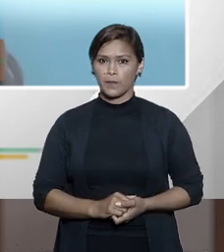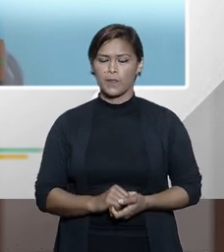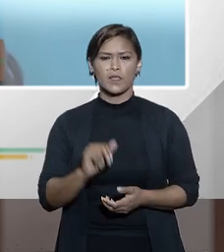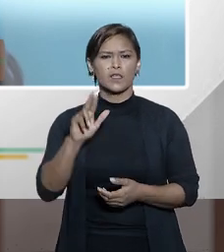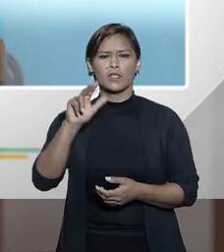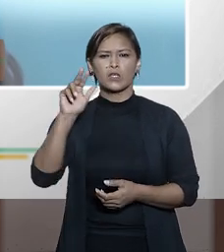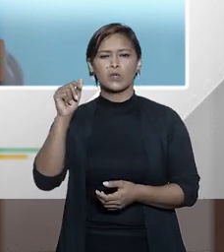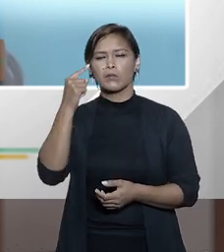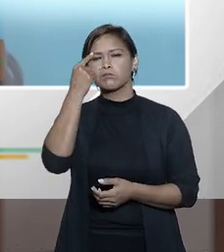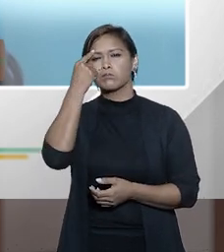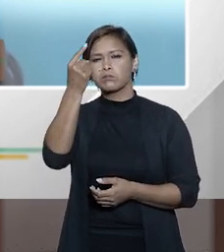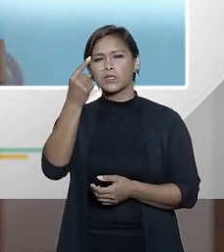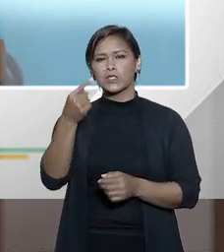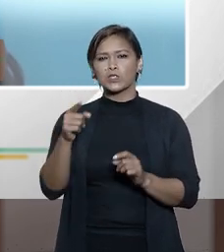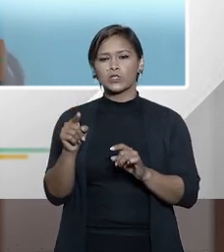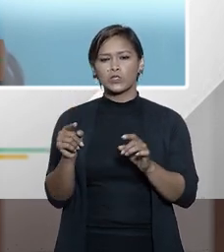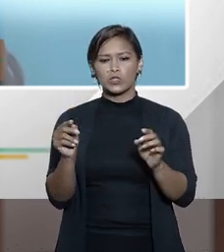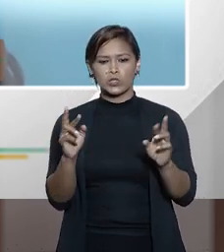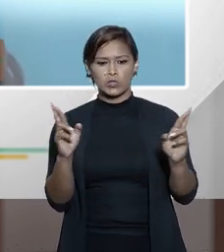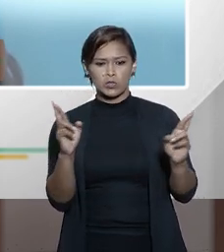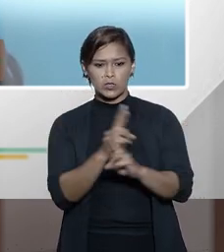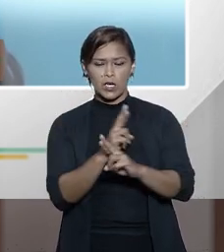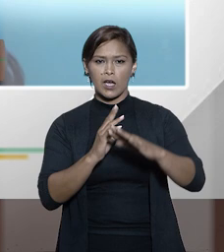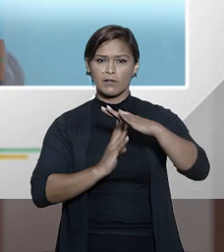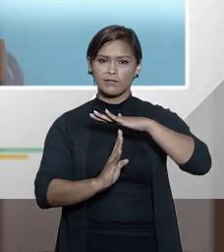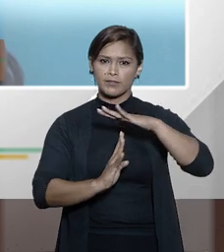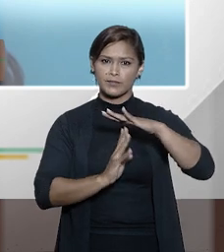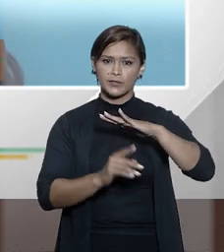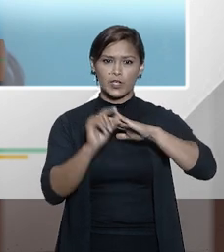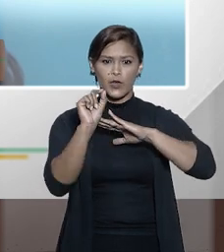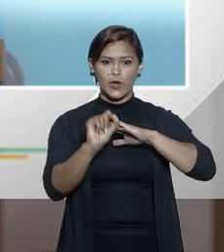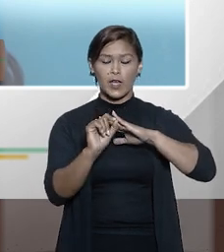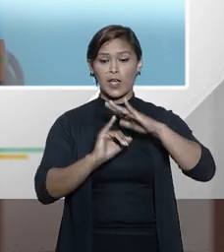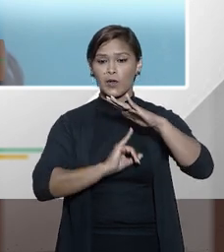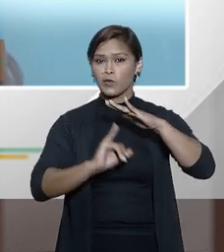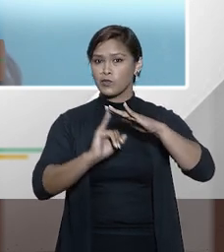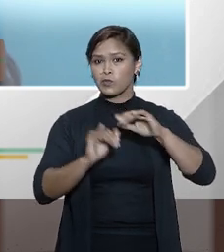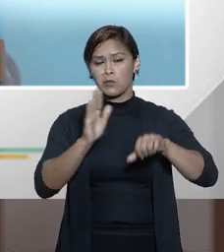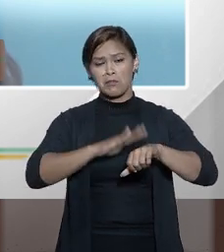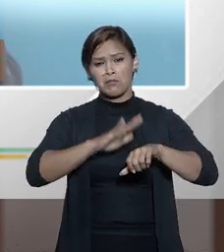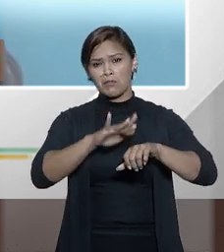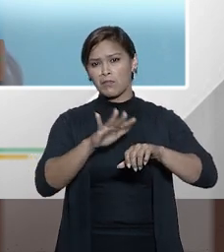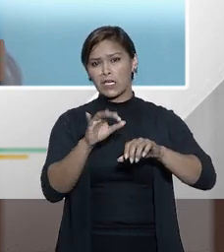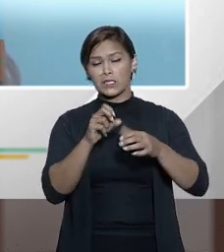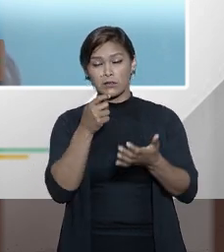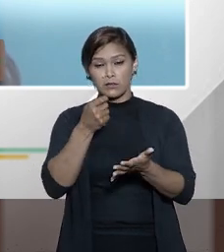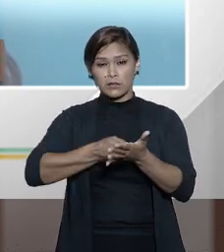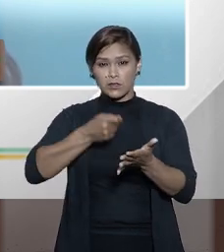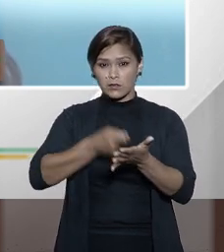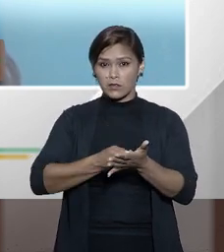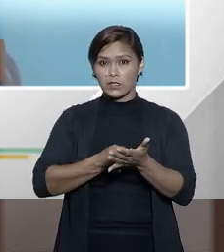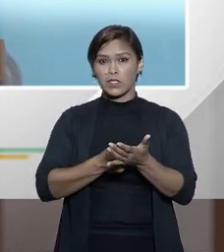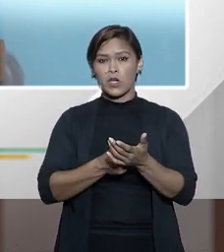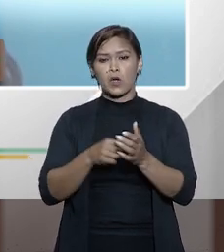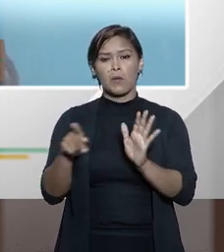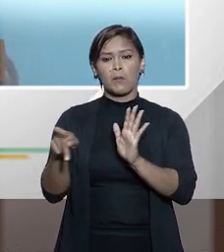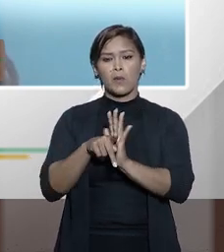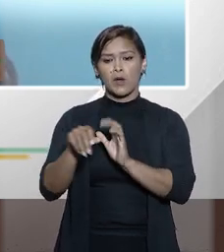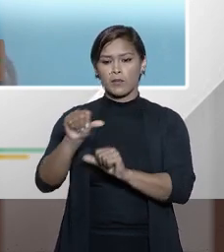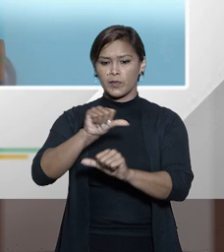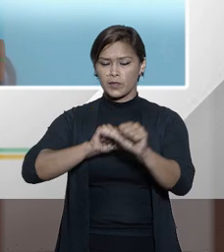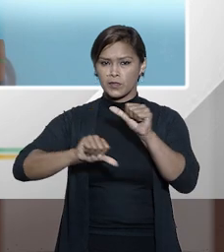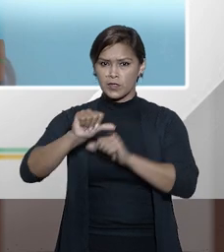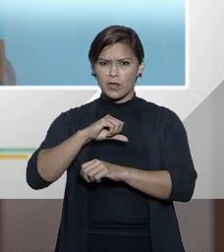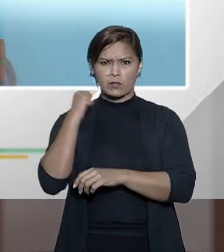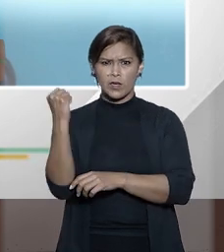nunca se pensou que a extradição é um instituto muito mais severo do que até a transferência